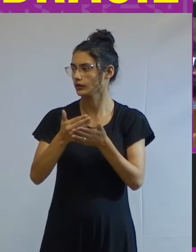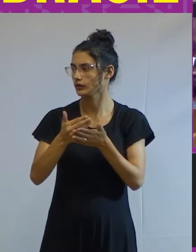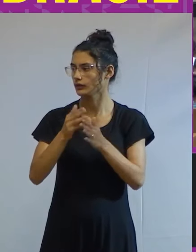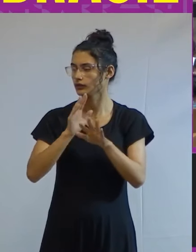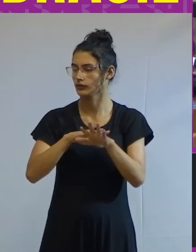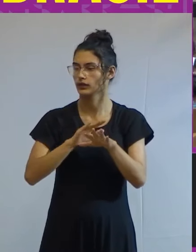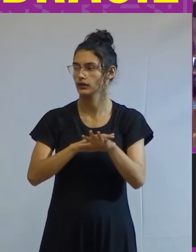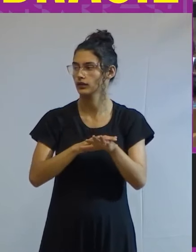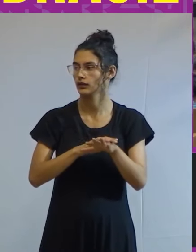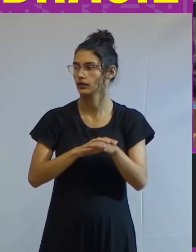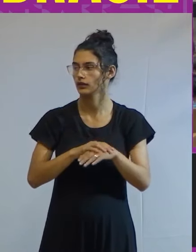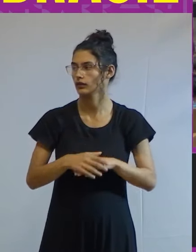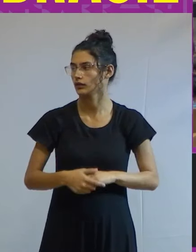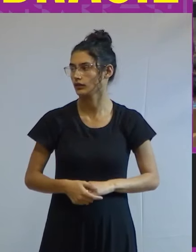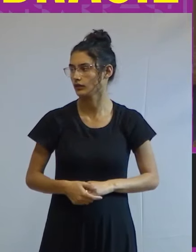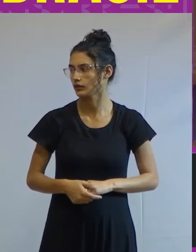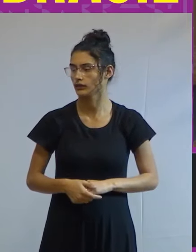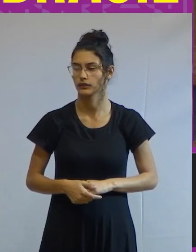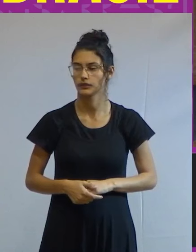conferência da professora Leda.